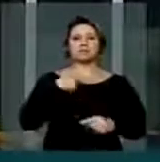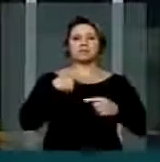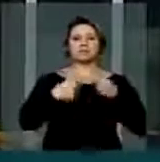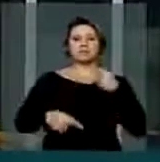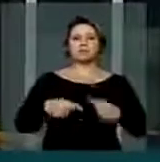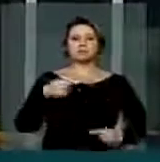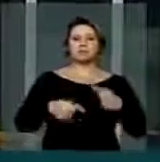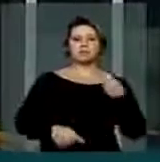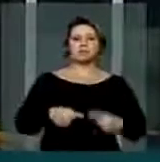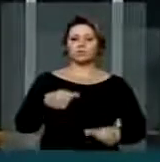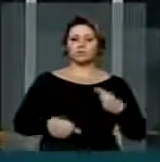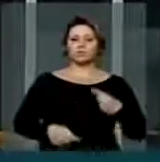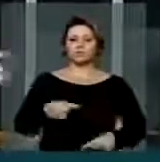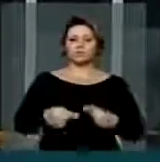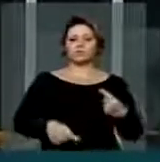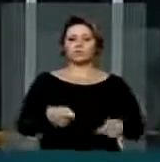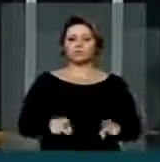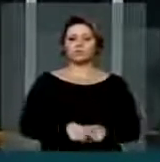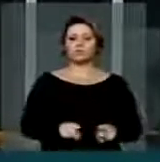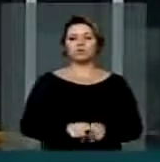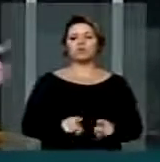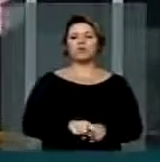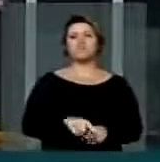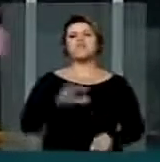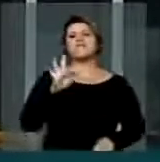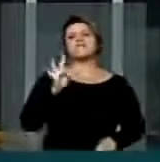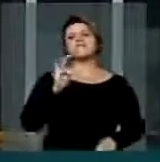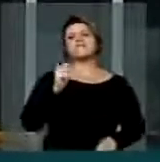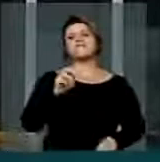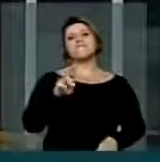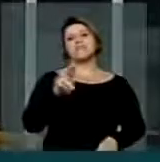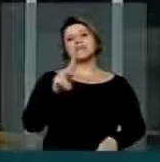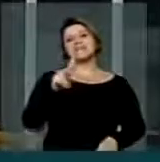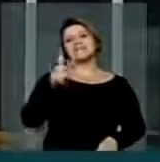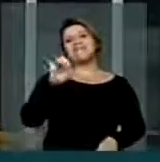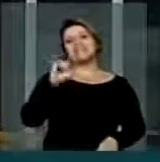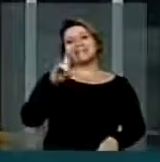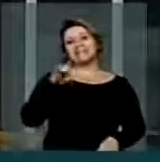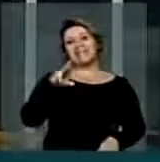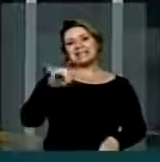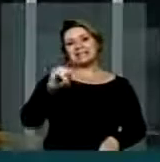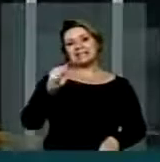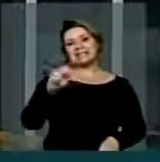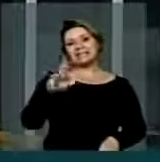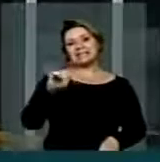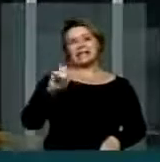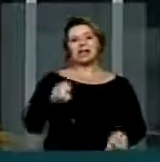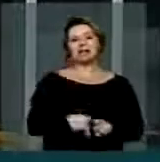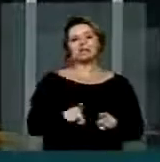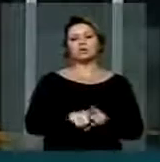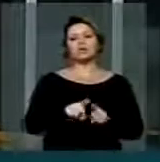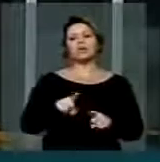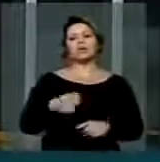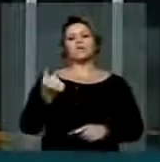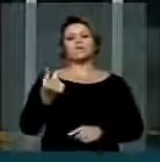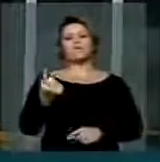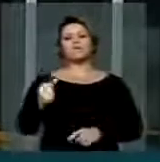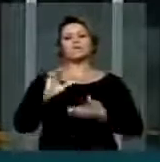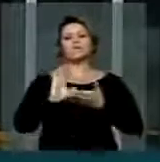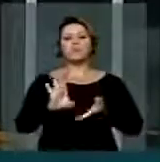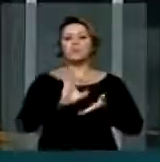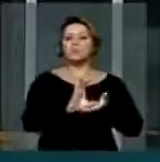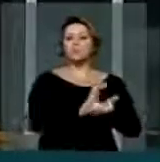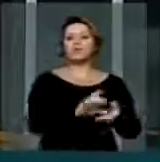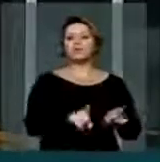a questão do fim do fator previdenciário, que nós possamos votar. E na questão dos vetos, a questão dos ordens, a questão da